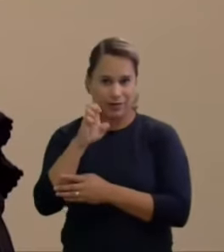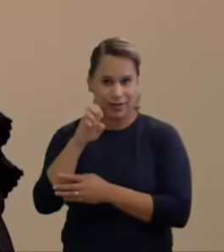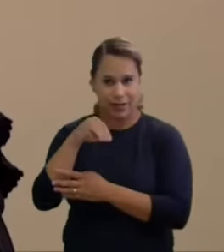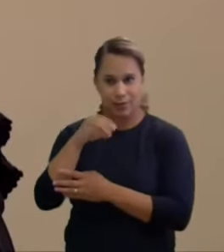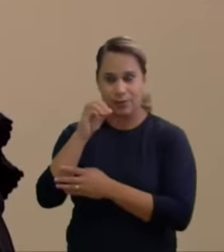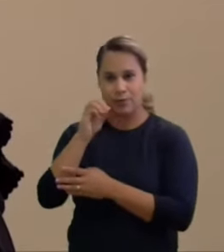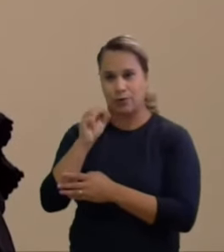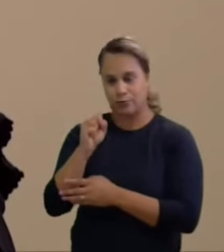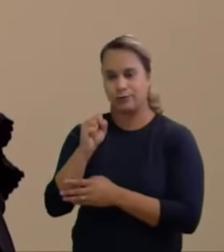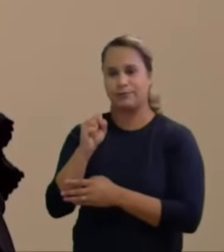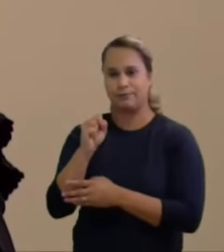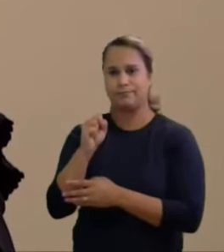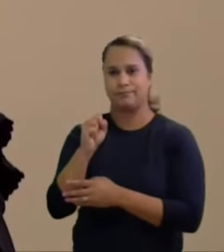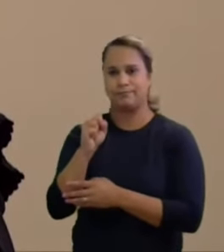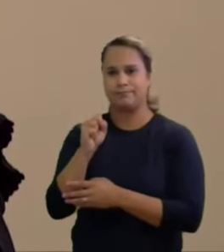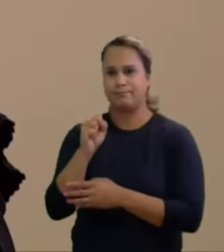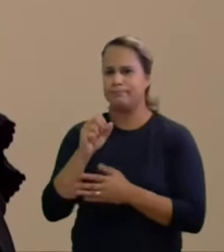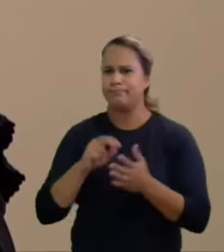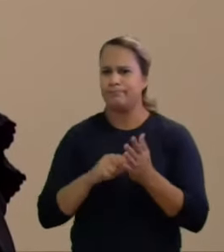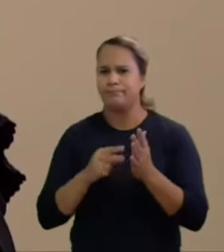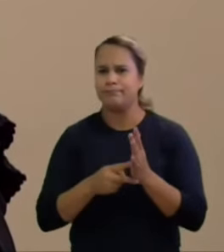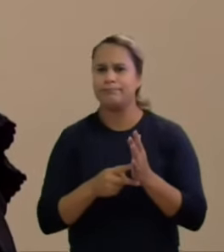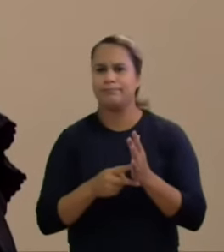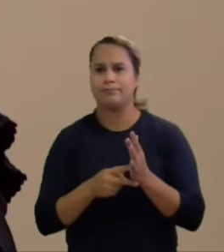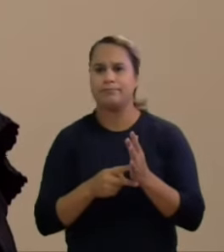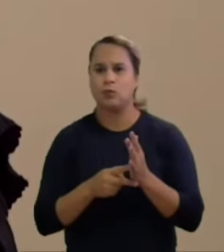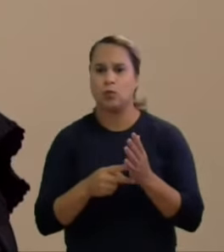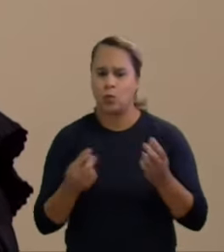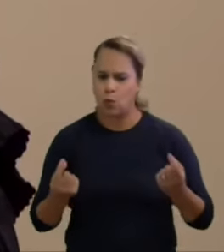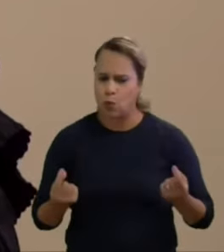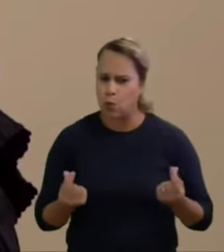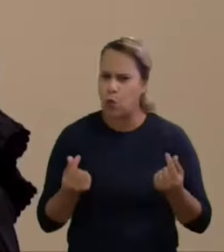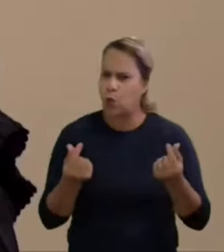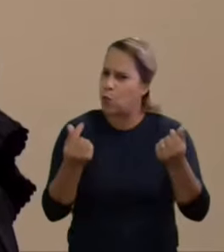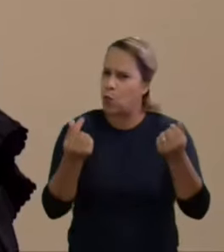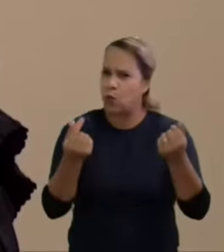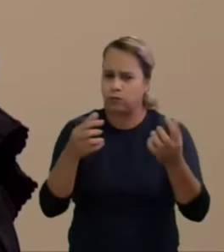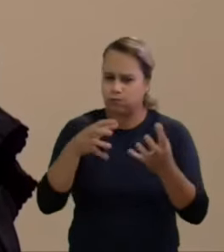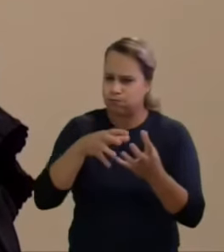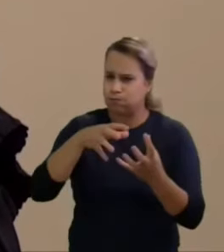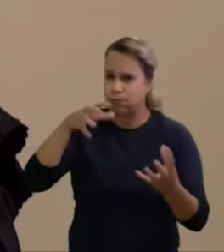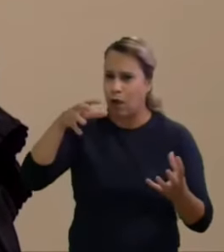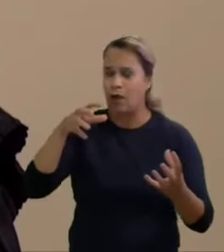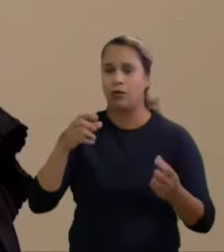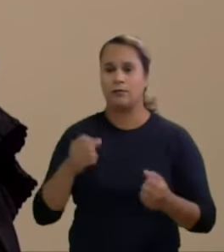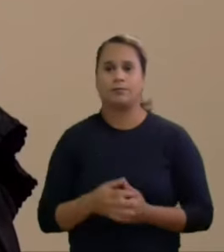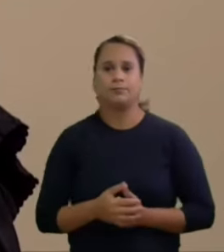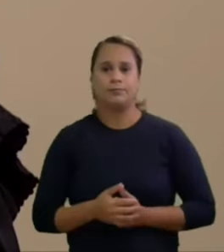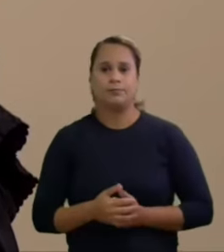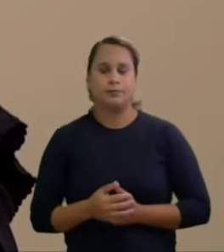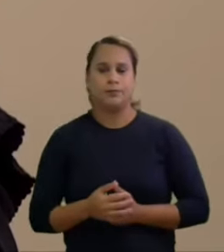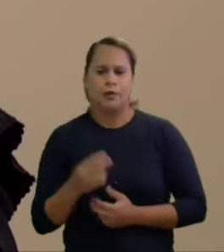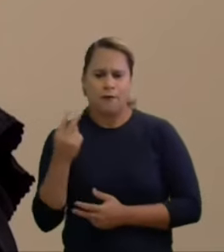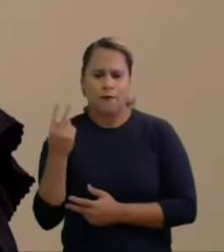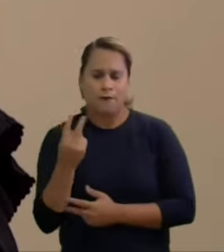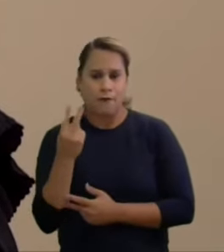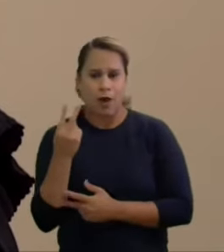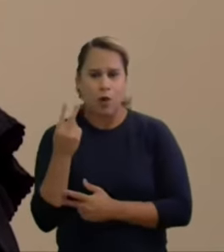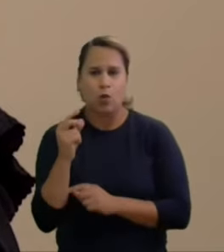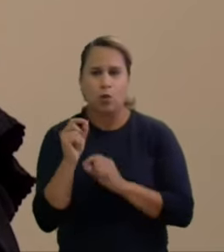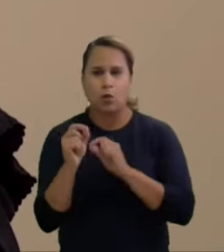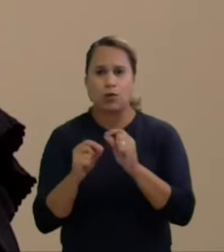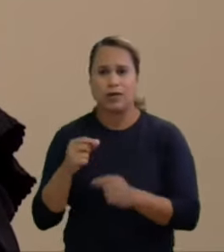significativa, porque esses contratos envolvem cifras milionárias. Um deles envolve o valor de 2 milhões de reais e o outro